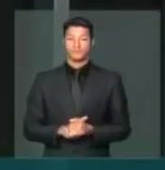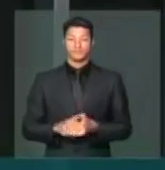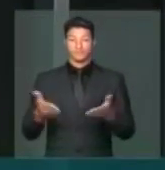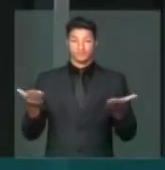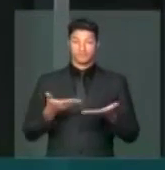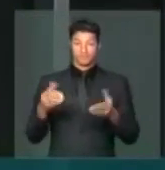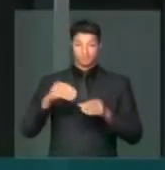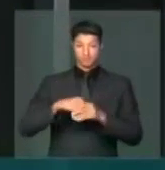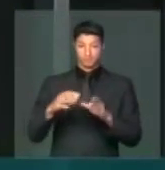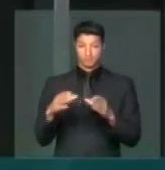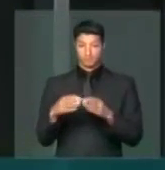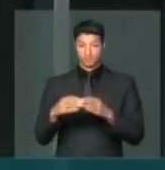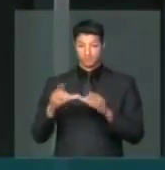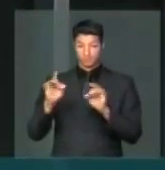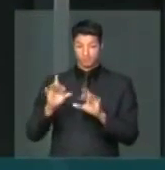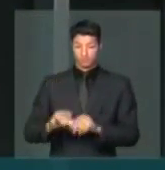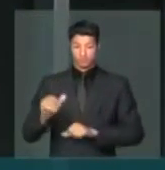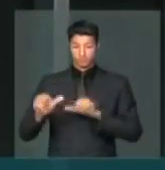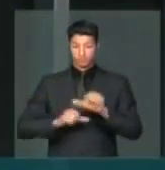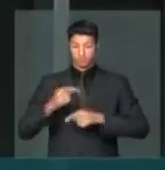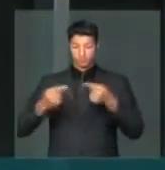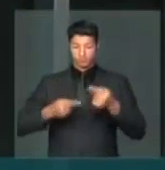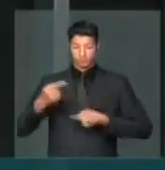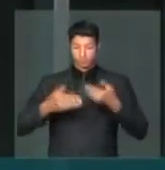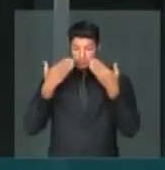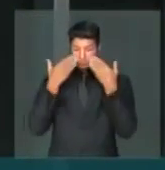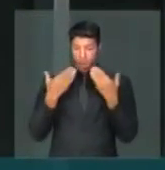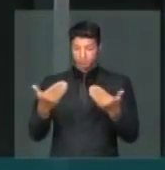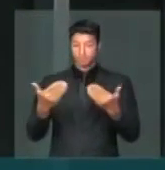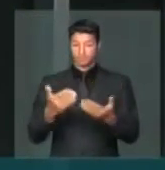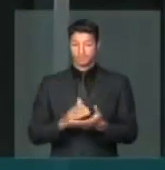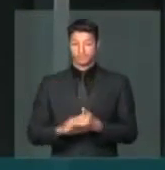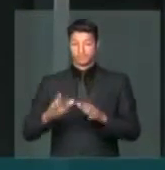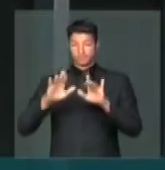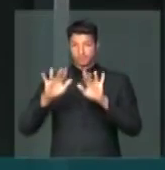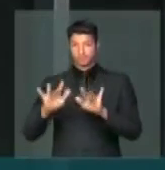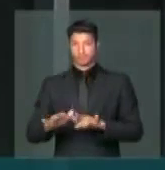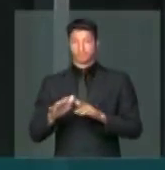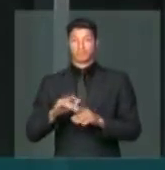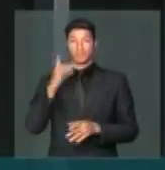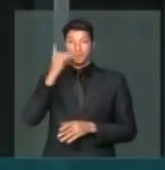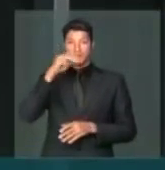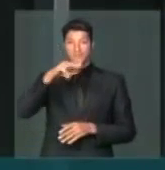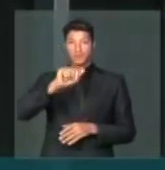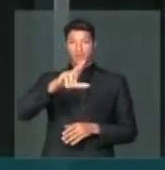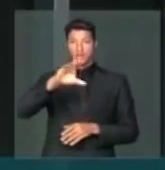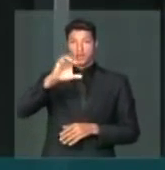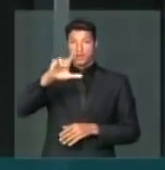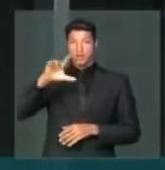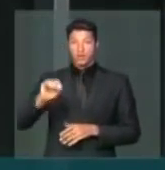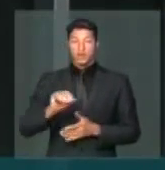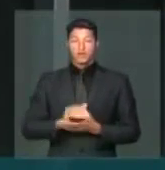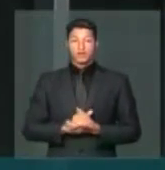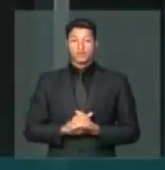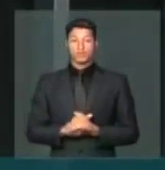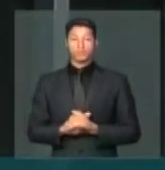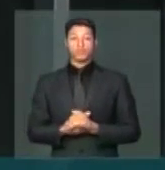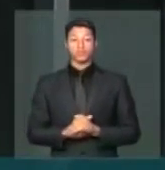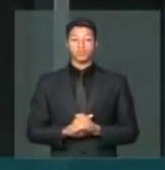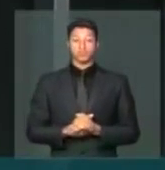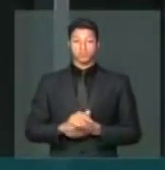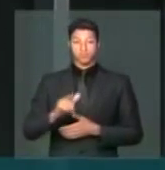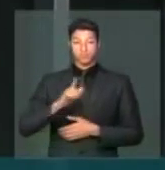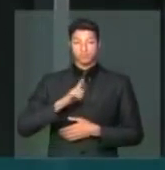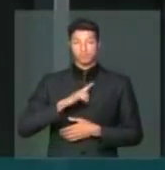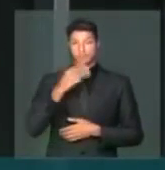Hoje, na Comissão Especial da Reforma Política, foi apresentado o relatório, o deputado Marcelo Crasto. E há